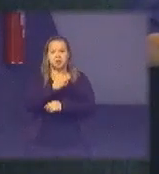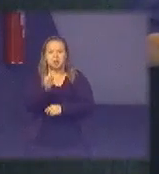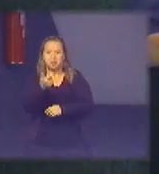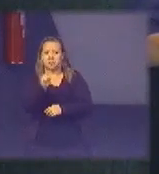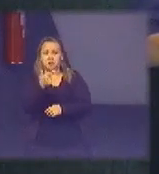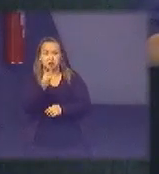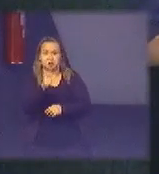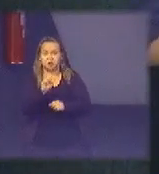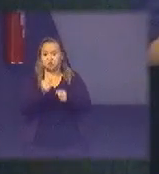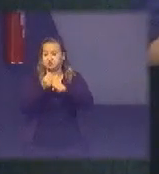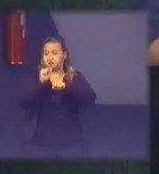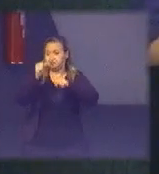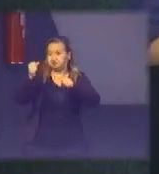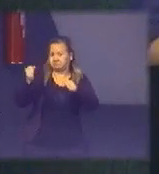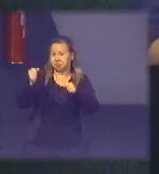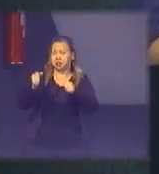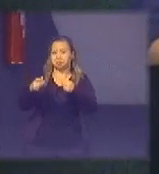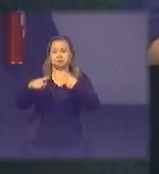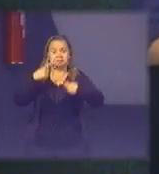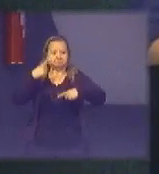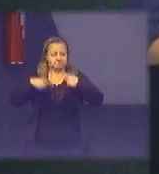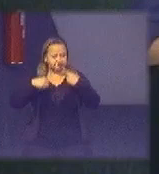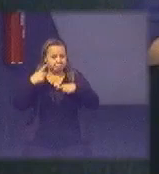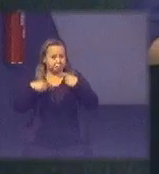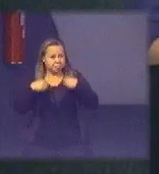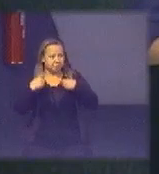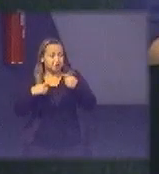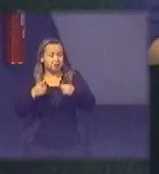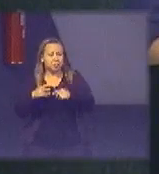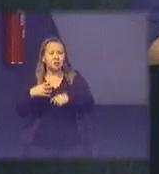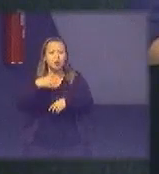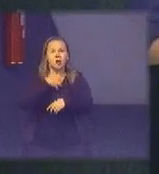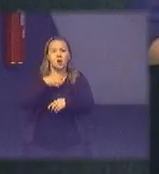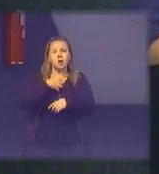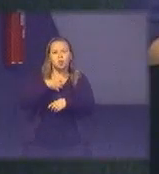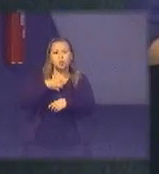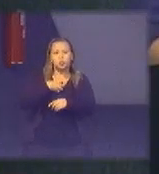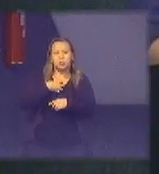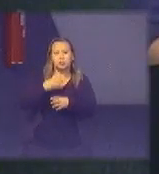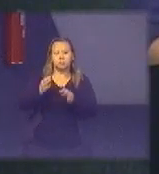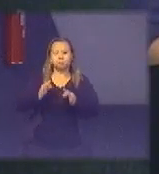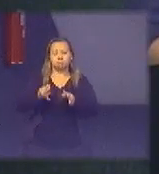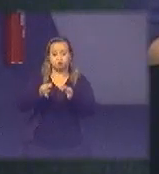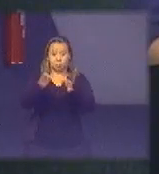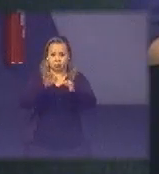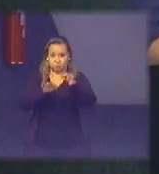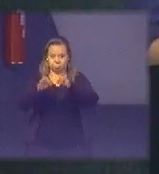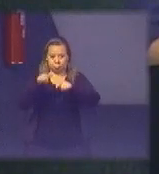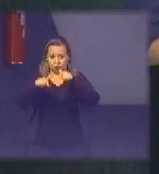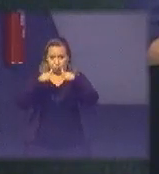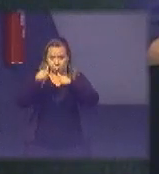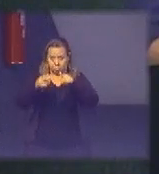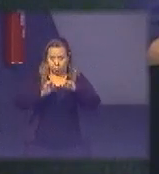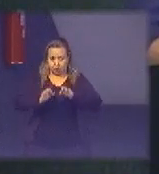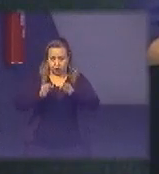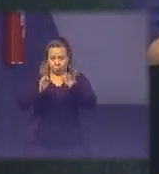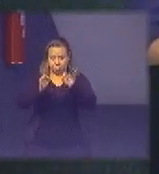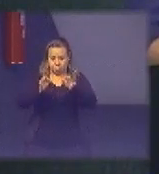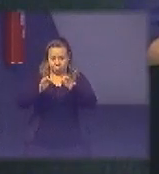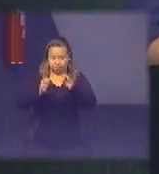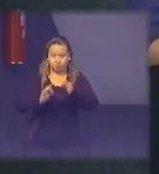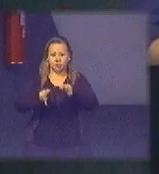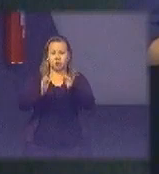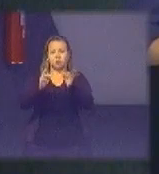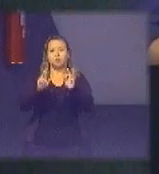sido amplamente discutido o modo de discussão do decreto do pregão eletrônico ele consolida um benchmark porque